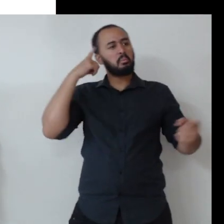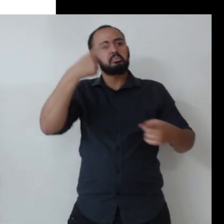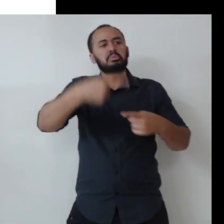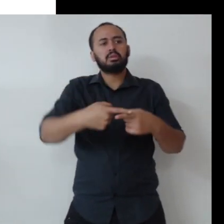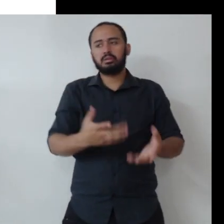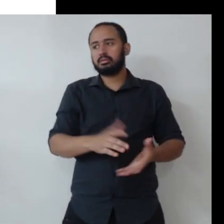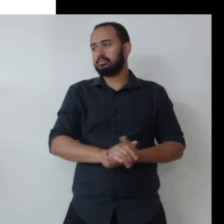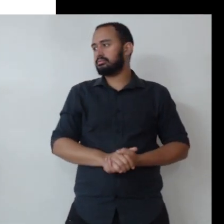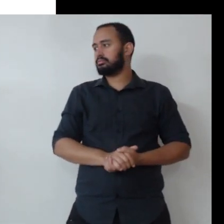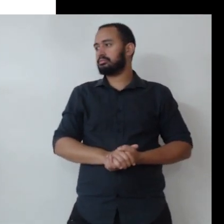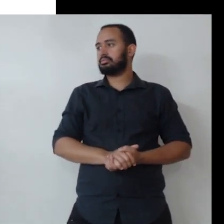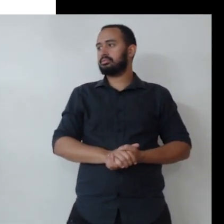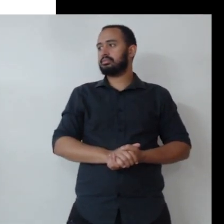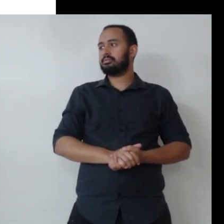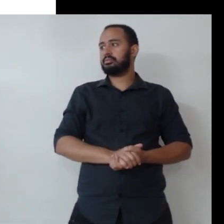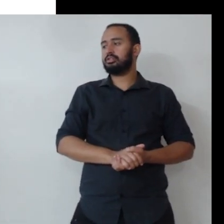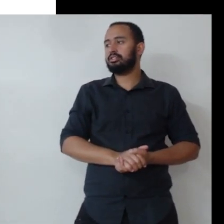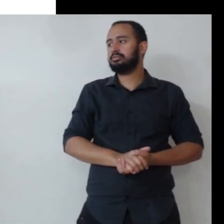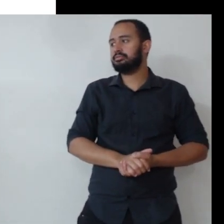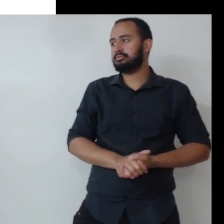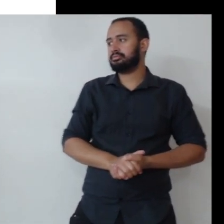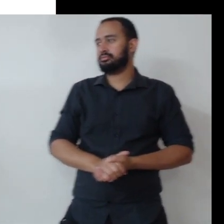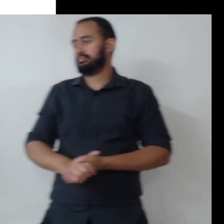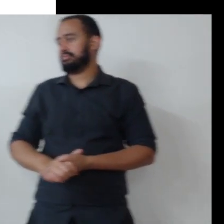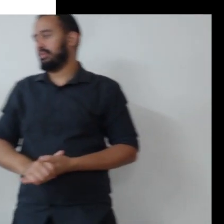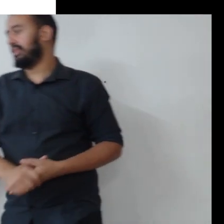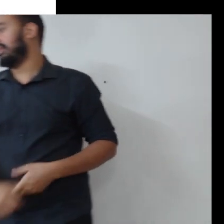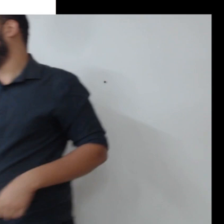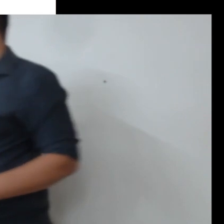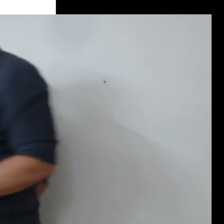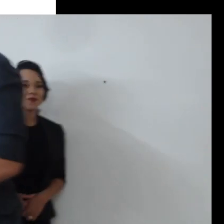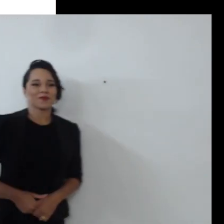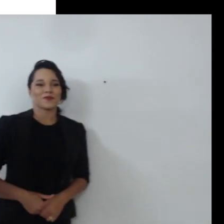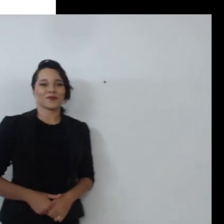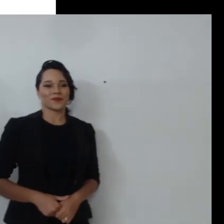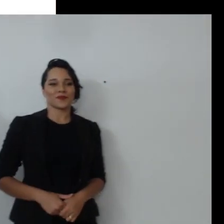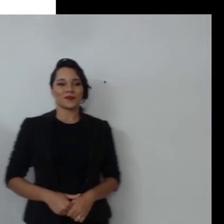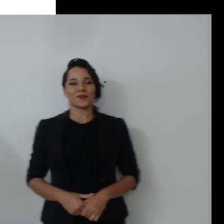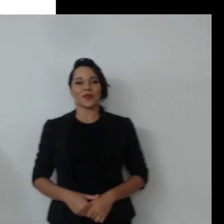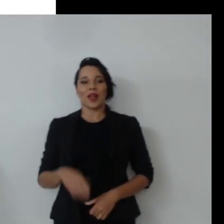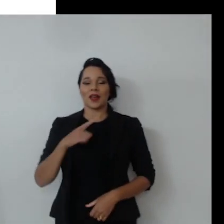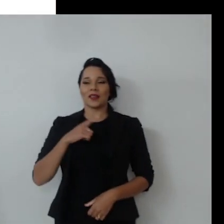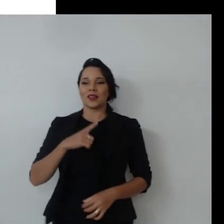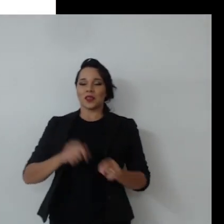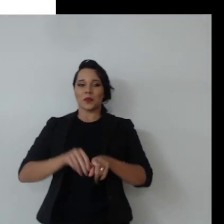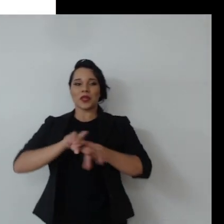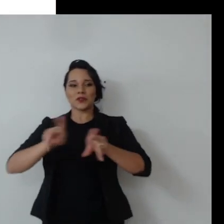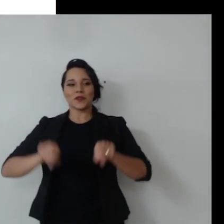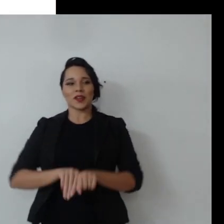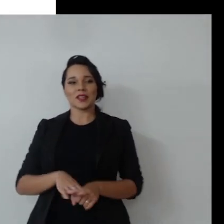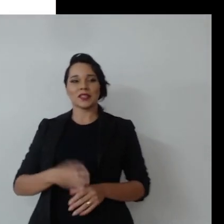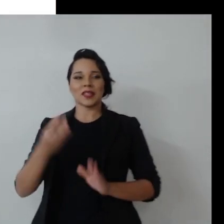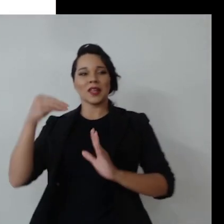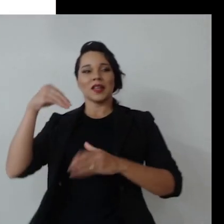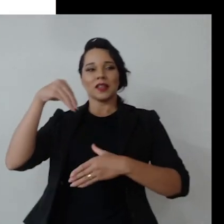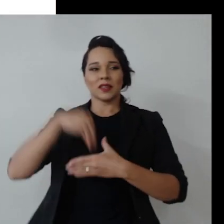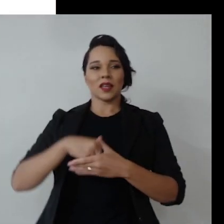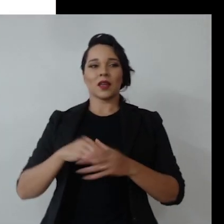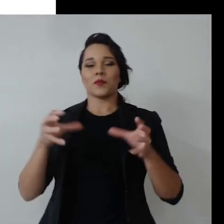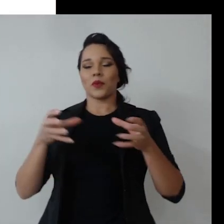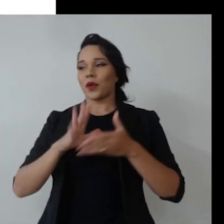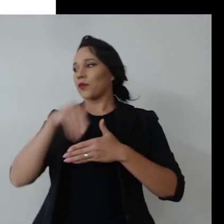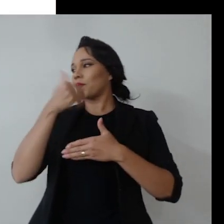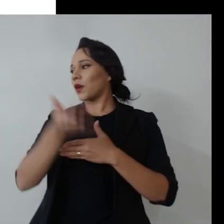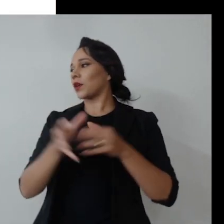tem vários riscos. Aí tem polarização dentro e fora do grupo, aí eu sempre coloco uma questão